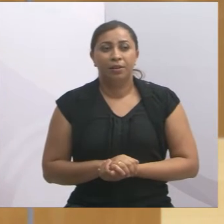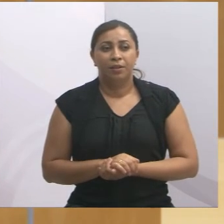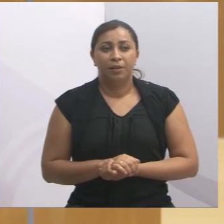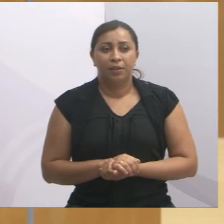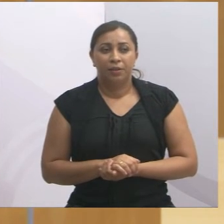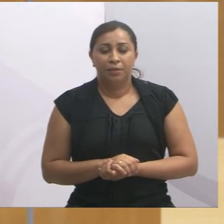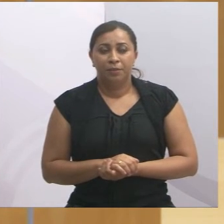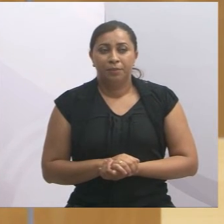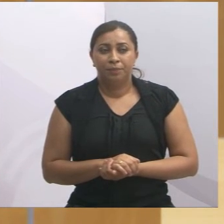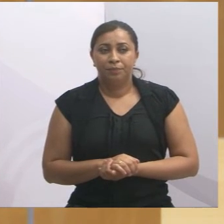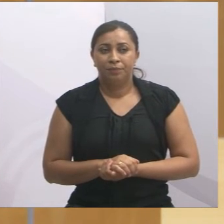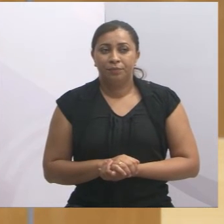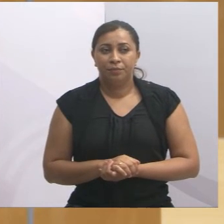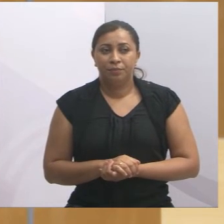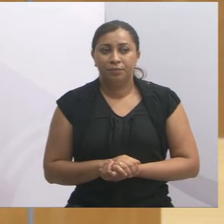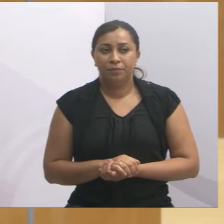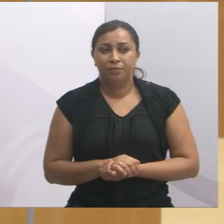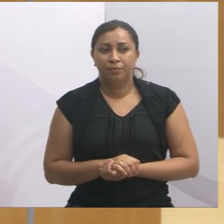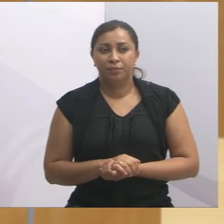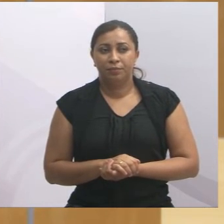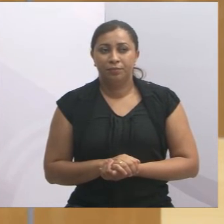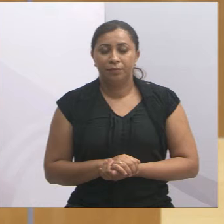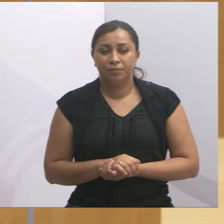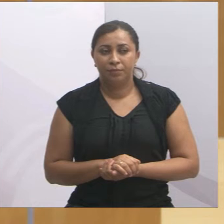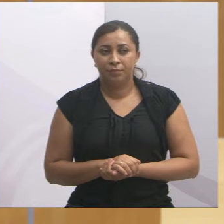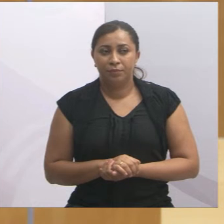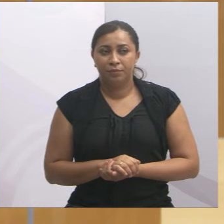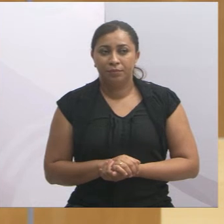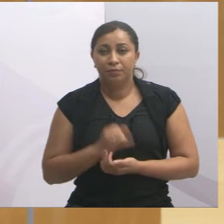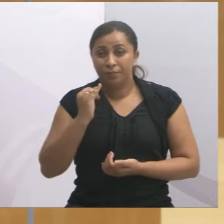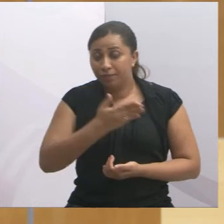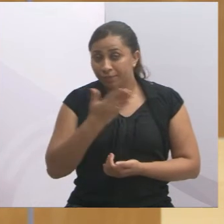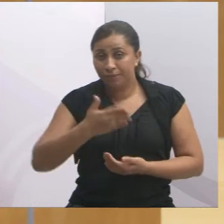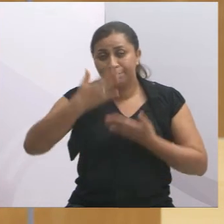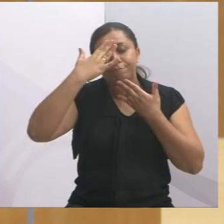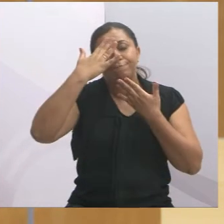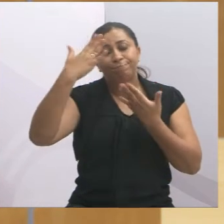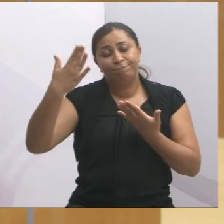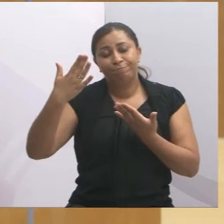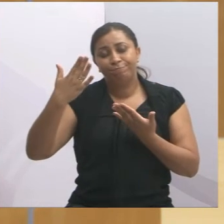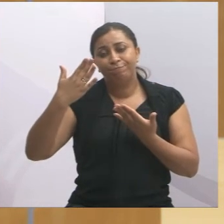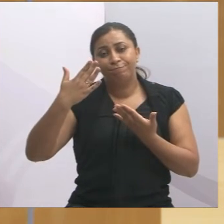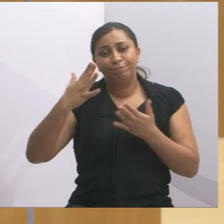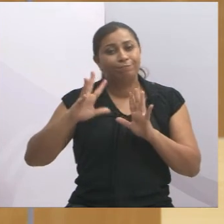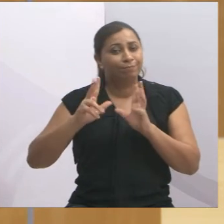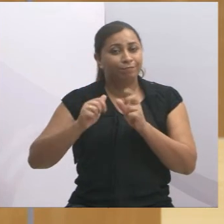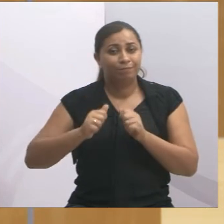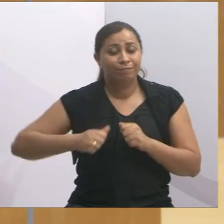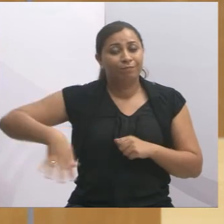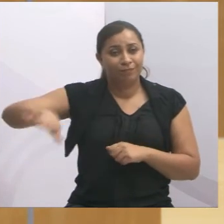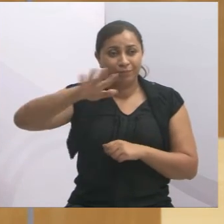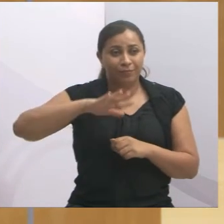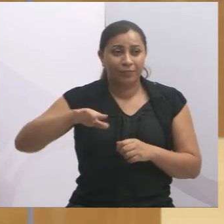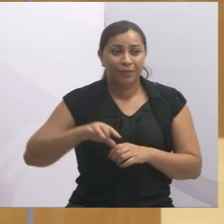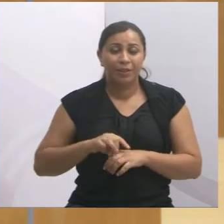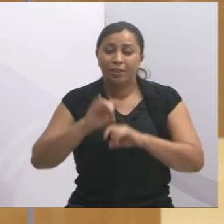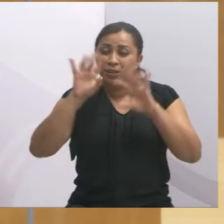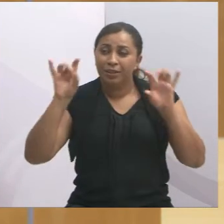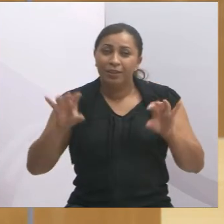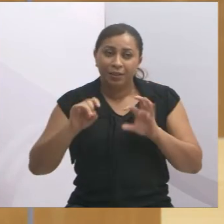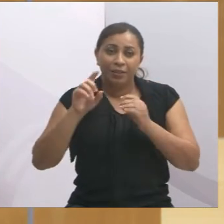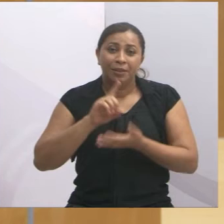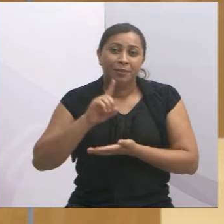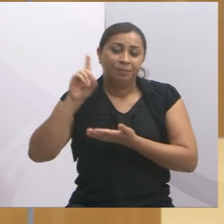falo que, quero aqui deixar meu agradecimento a todos, mais uma vez, especialmente a Deus,